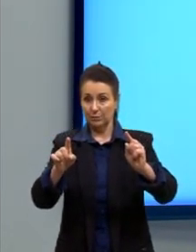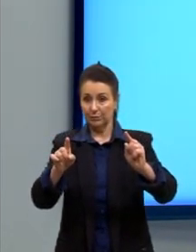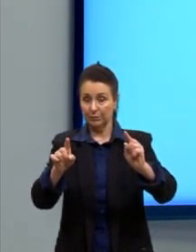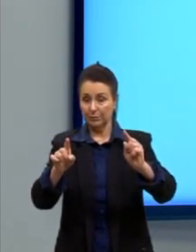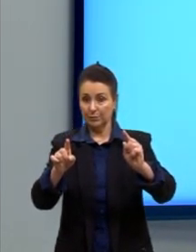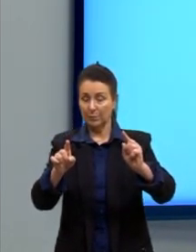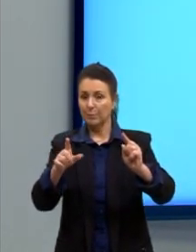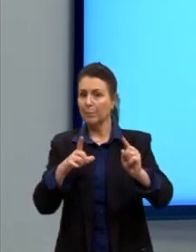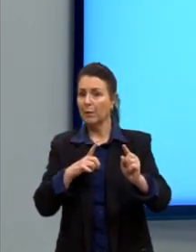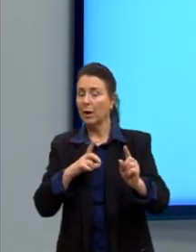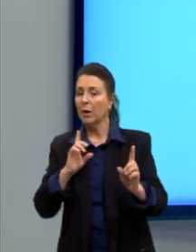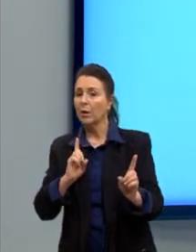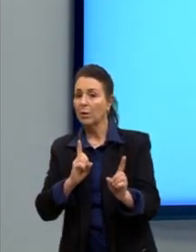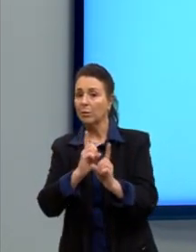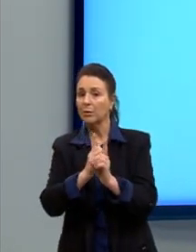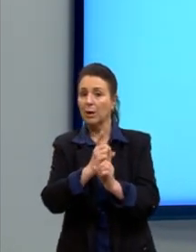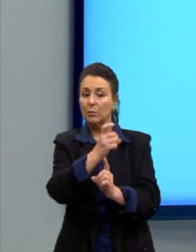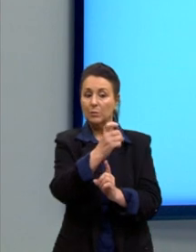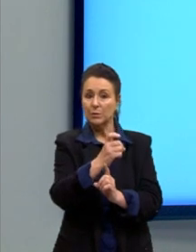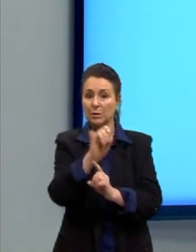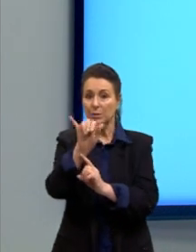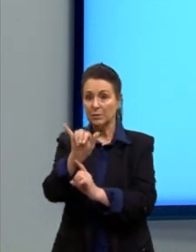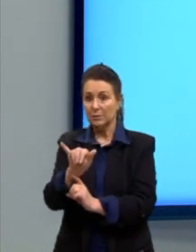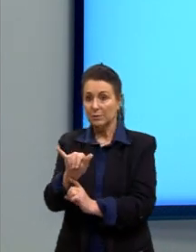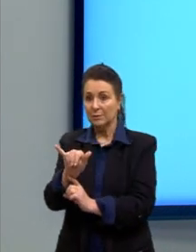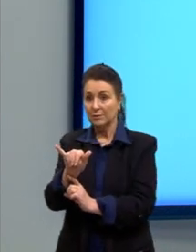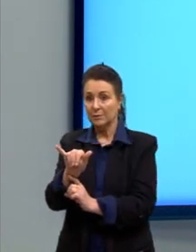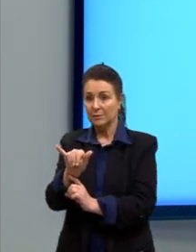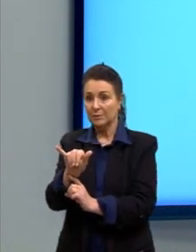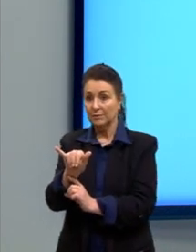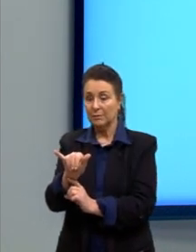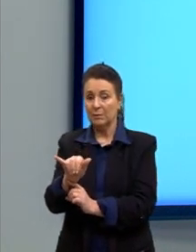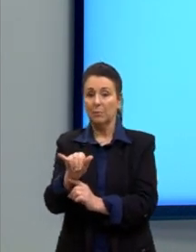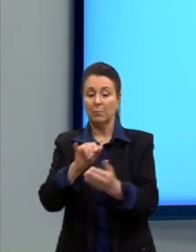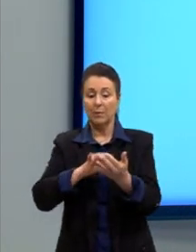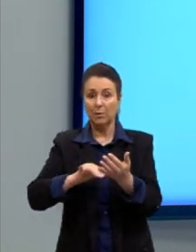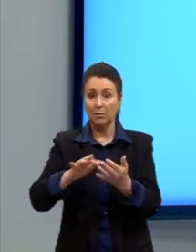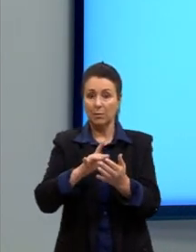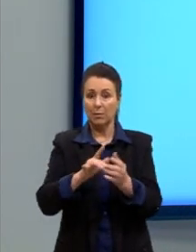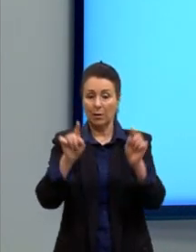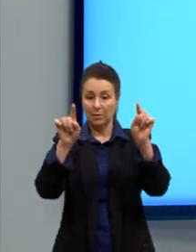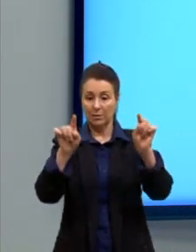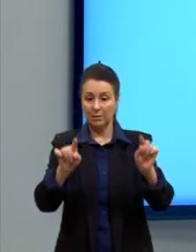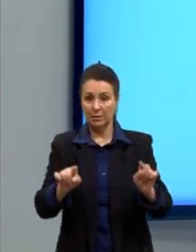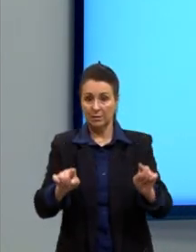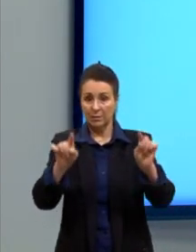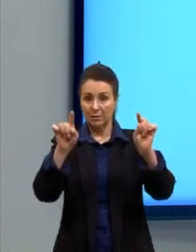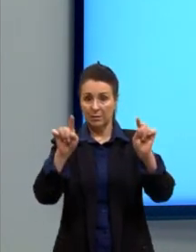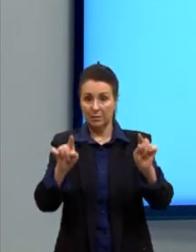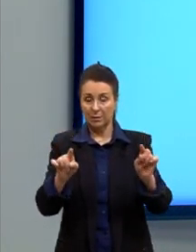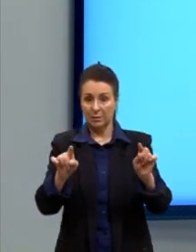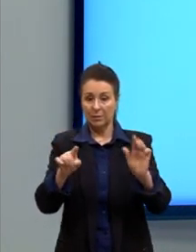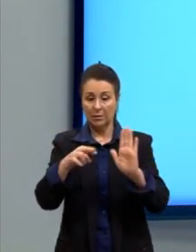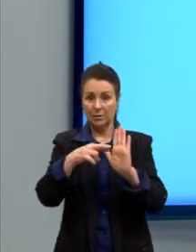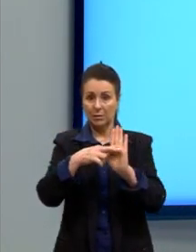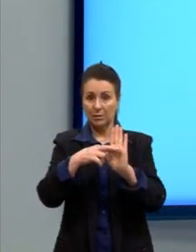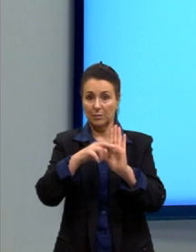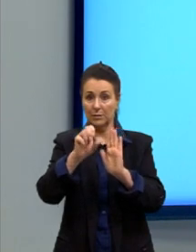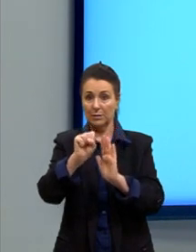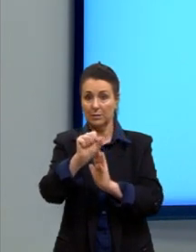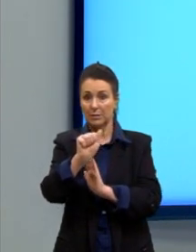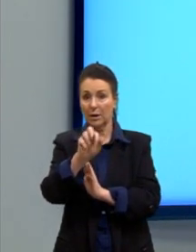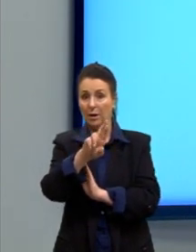consiga, então, chegar no X e no Y. Para calcular o determinante, nós vamos utilizar a regrinha de Sarros.